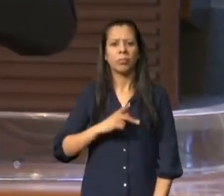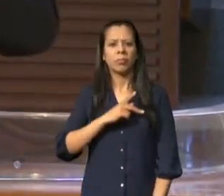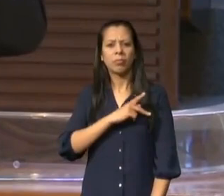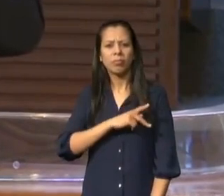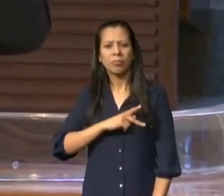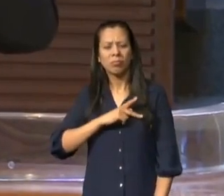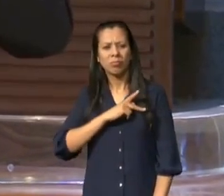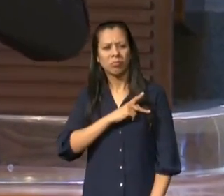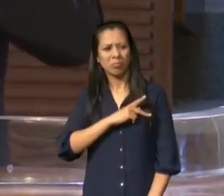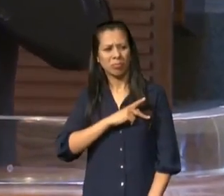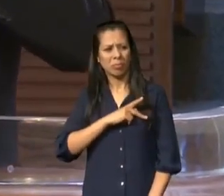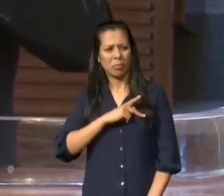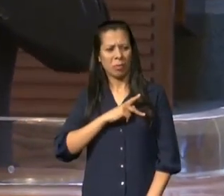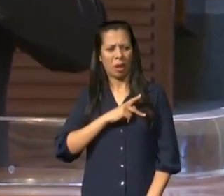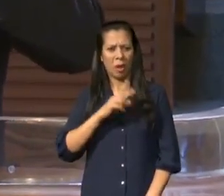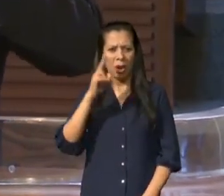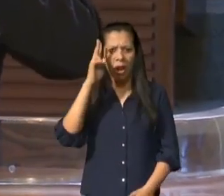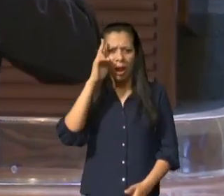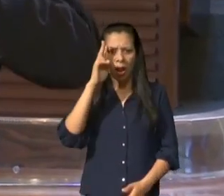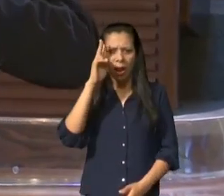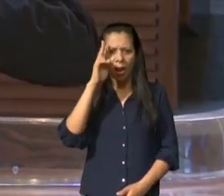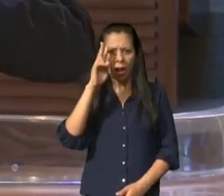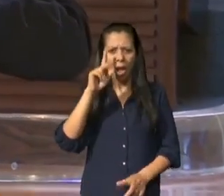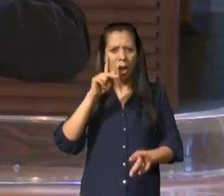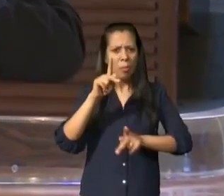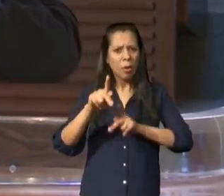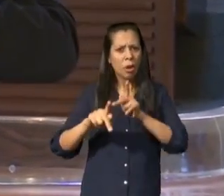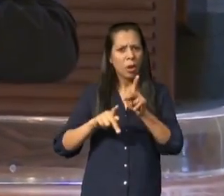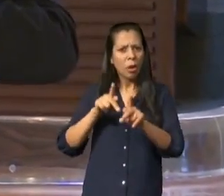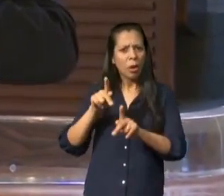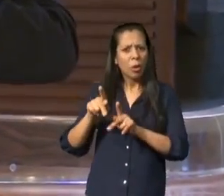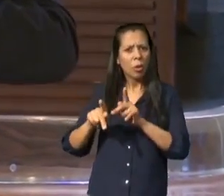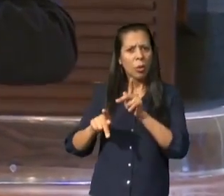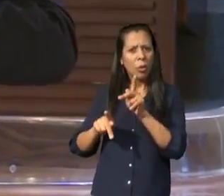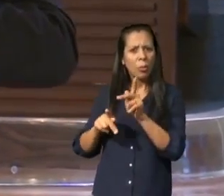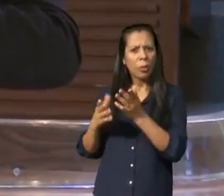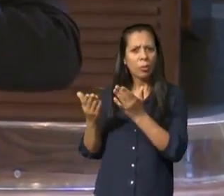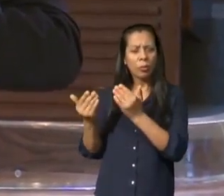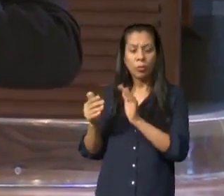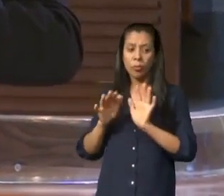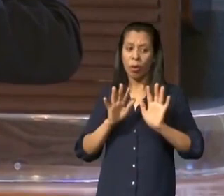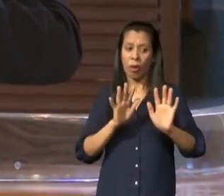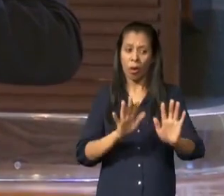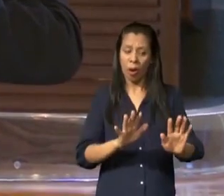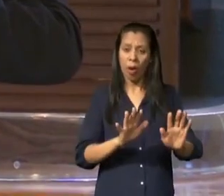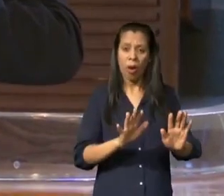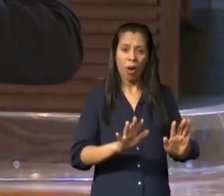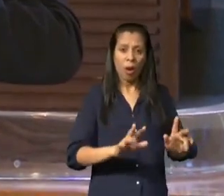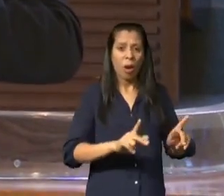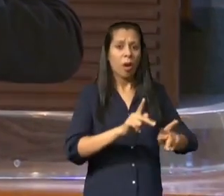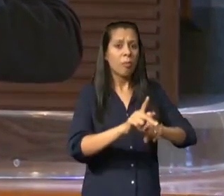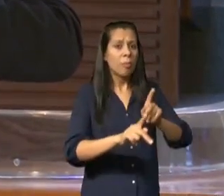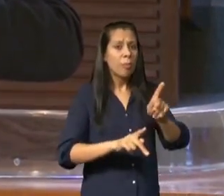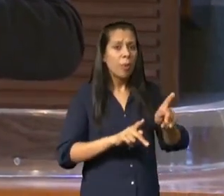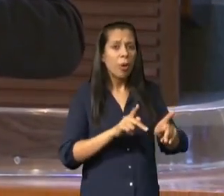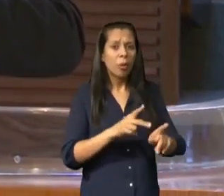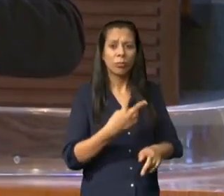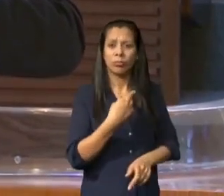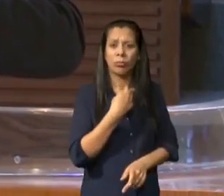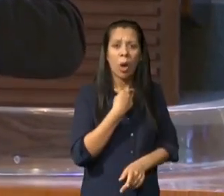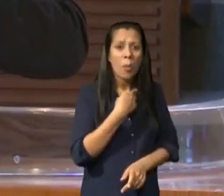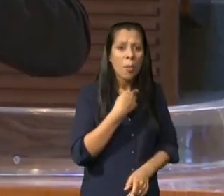retoma um conceito do passado e começa assim Ora irmãos não quero que guiroreis